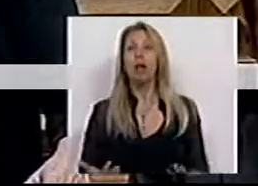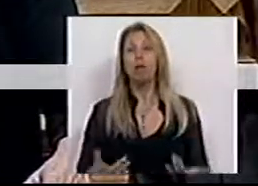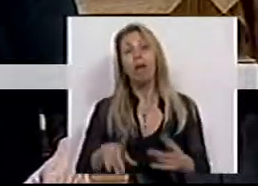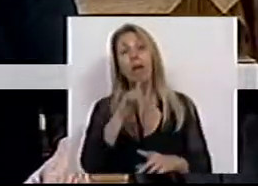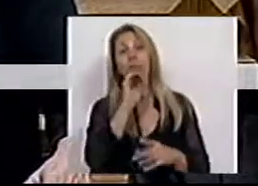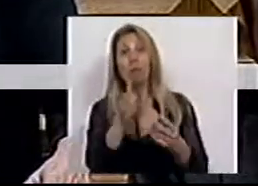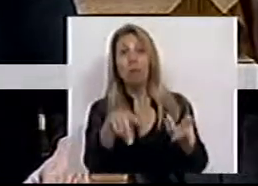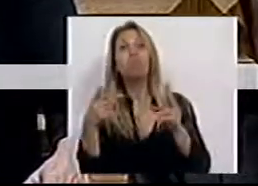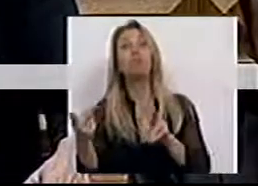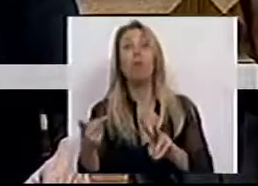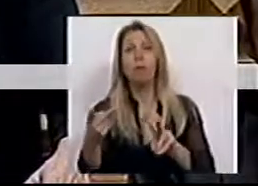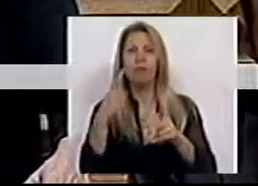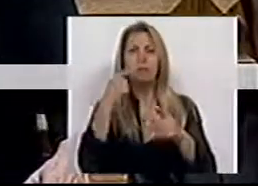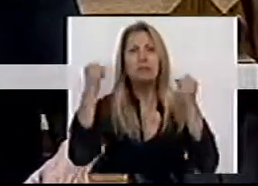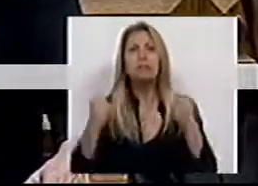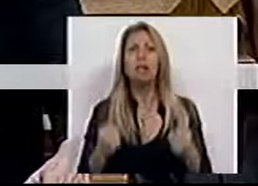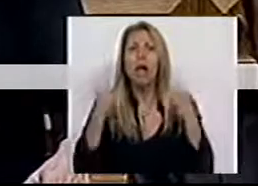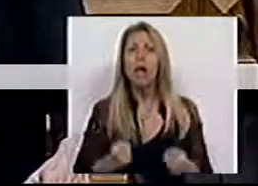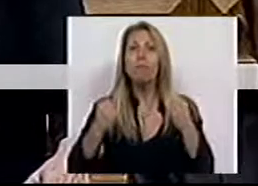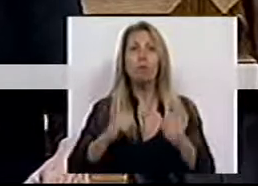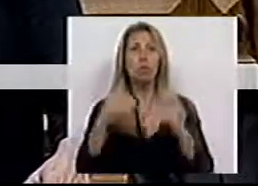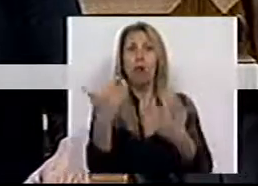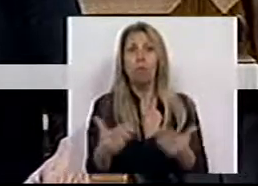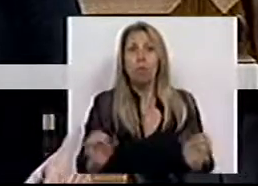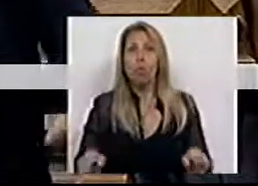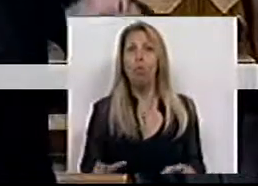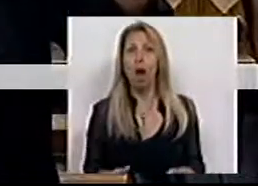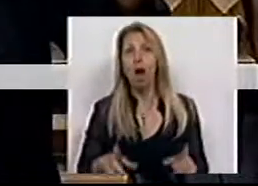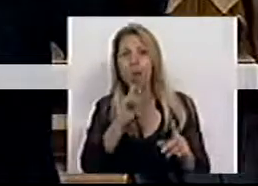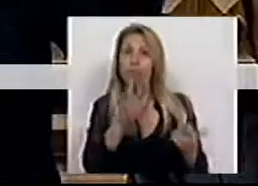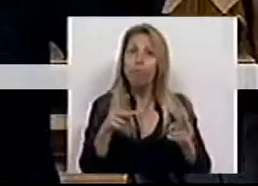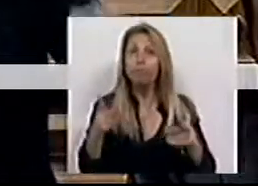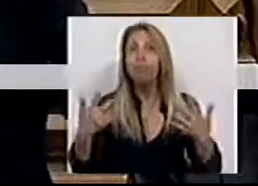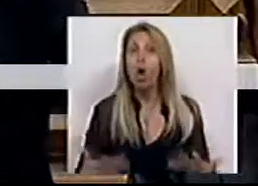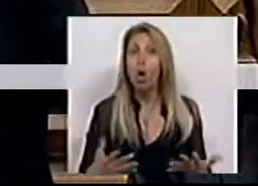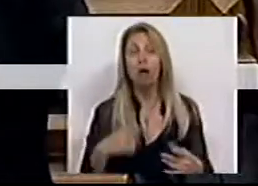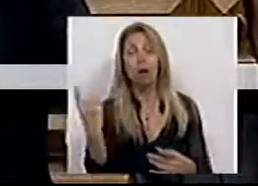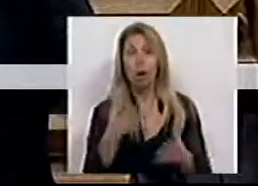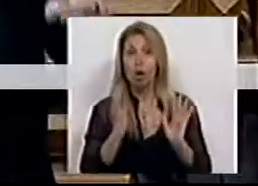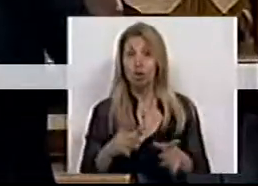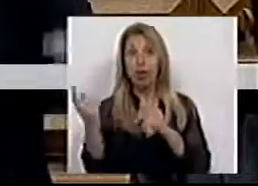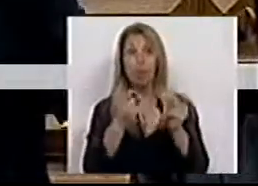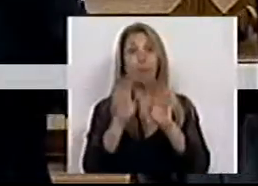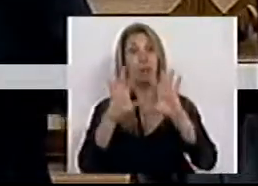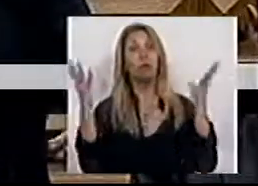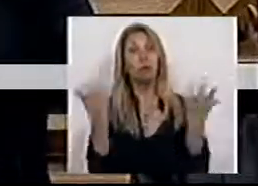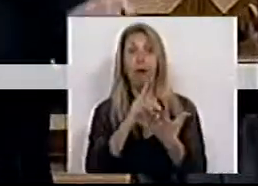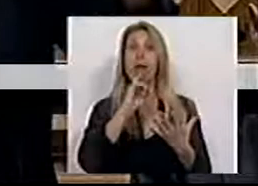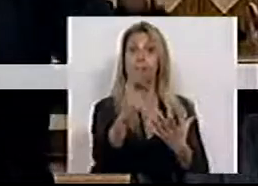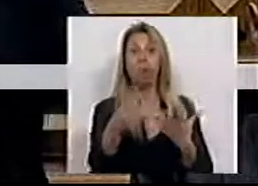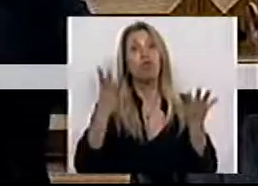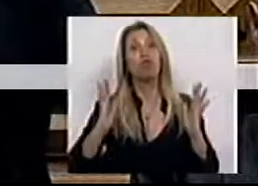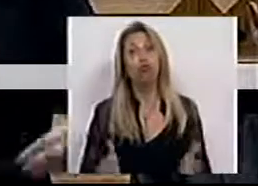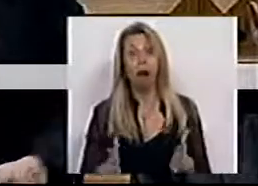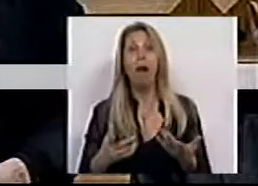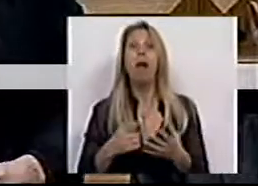corrigir uma teimosia sem limites. Nós dissemos e fizemos o aviso no debate na generalidade sobre esta matéria,